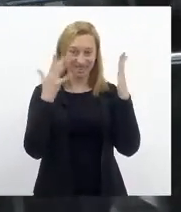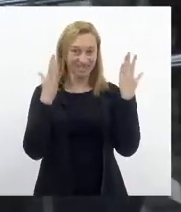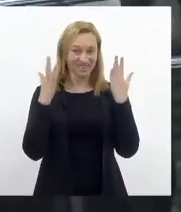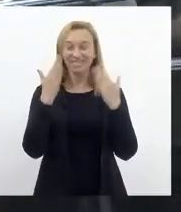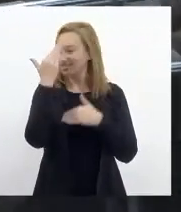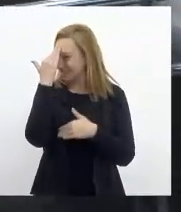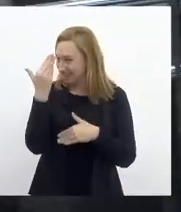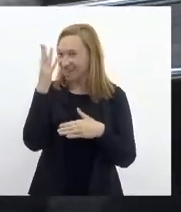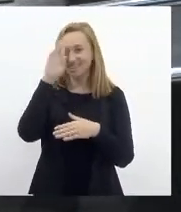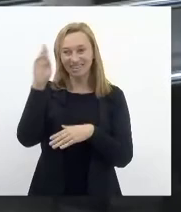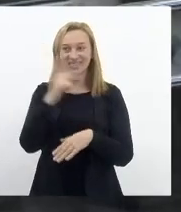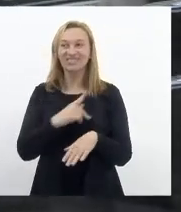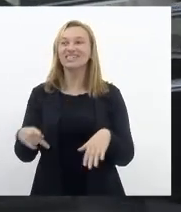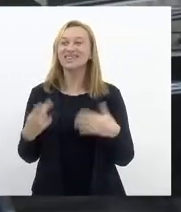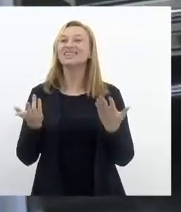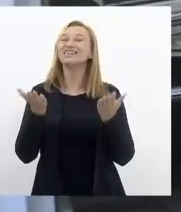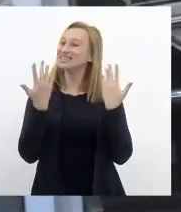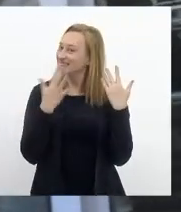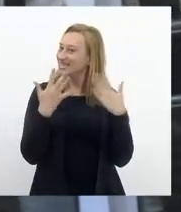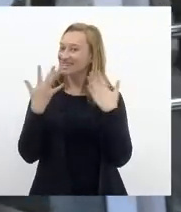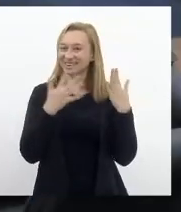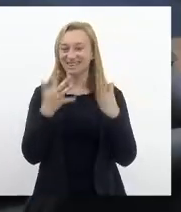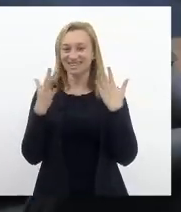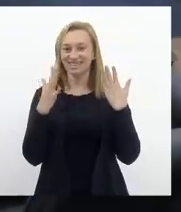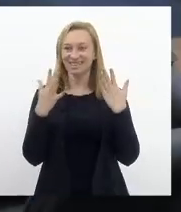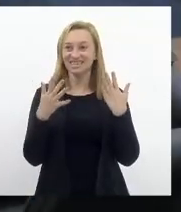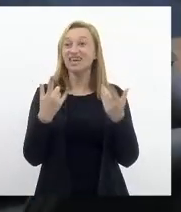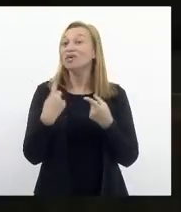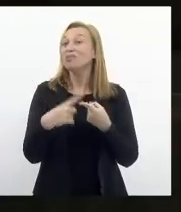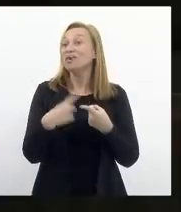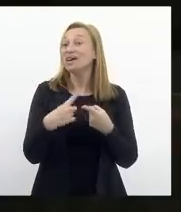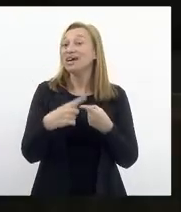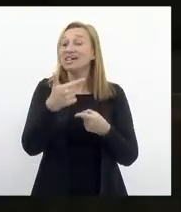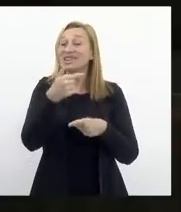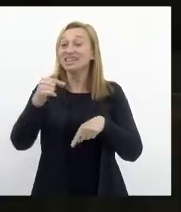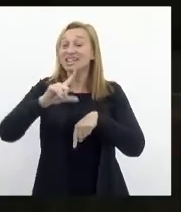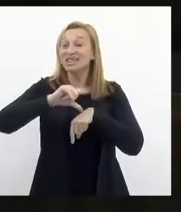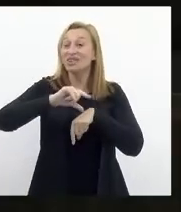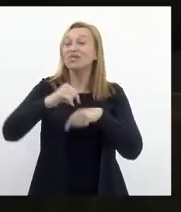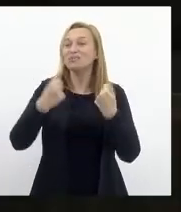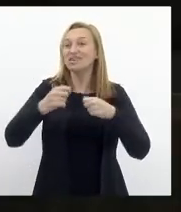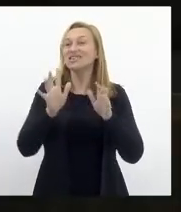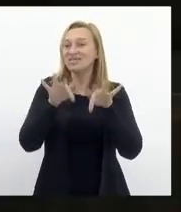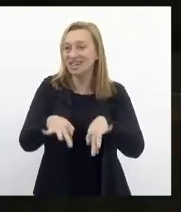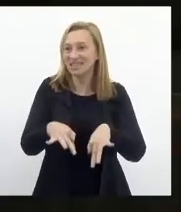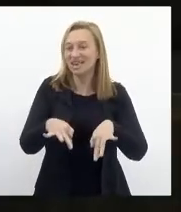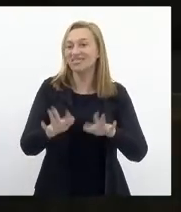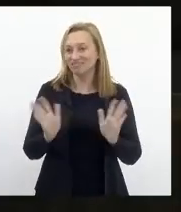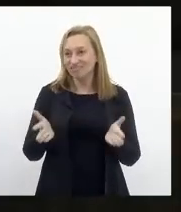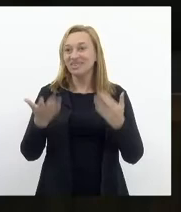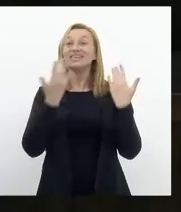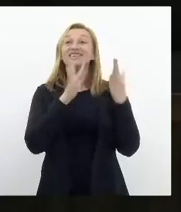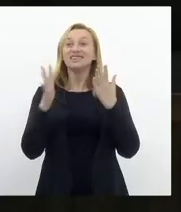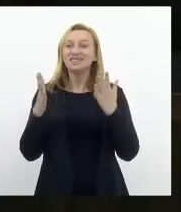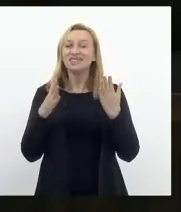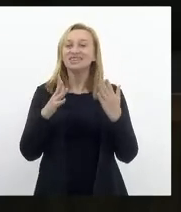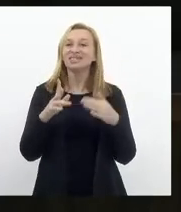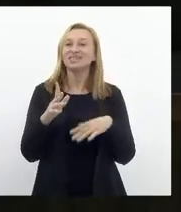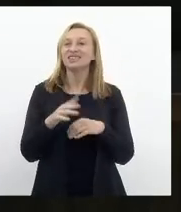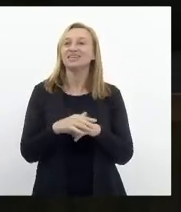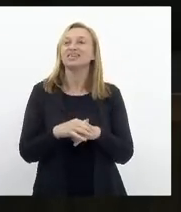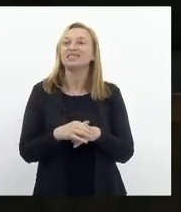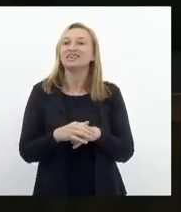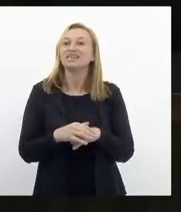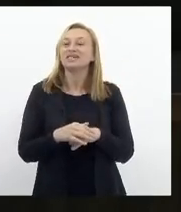Obrigada, senhora presidente. porque às 17 horas a gente precisa encerrar a sessão. Senhora presidente, a declaração de 10 segundos. pedido